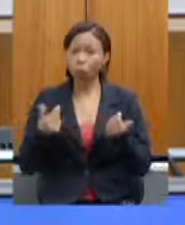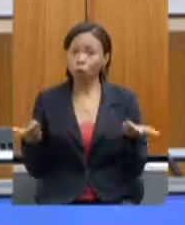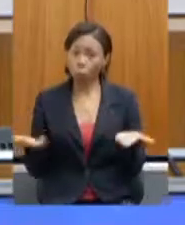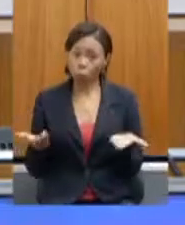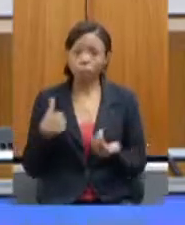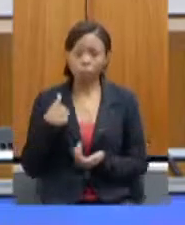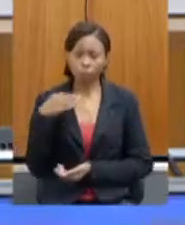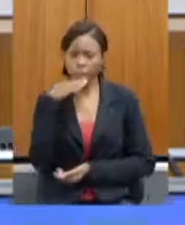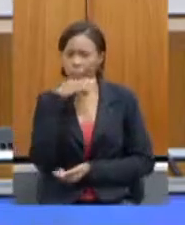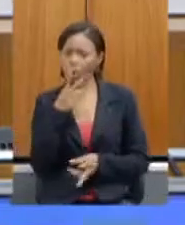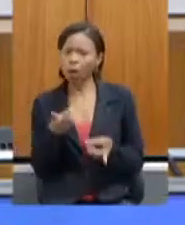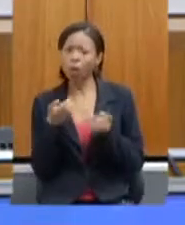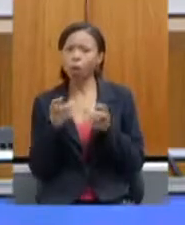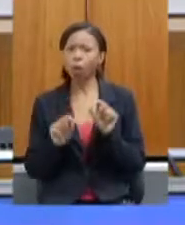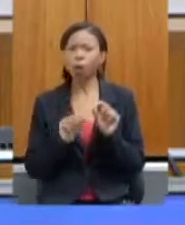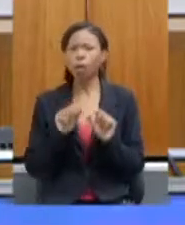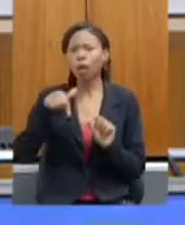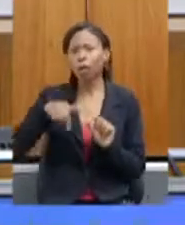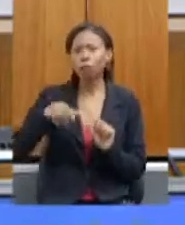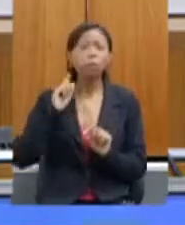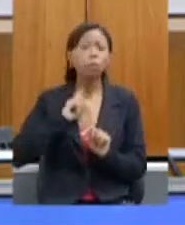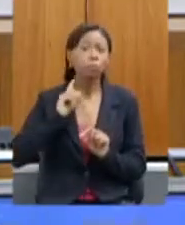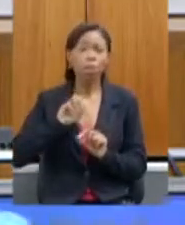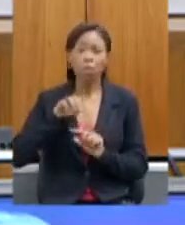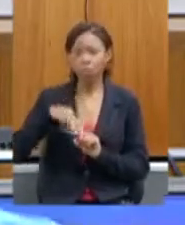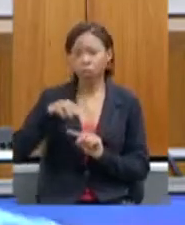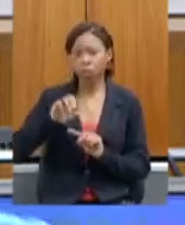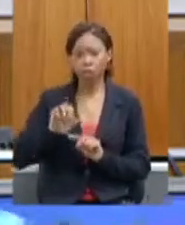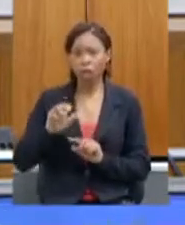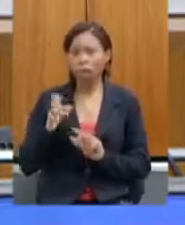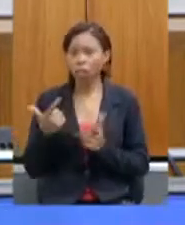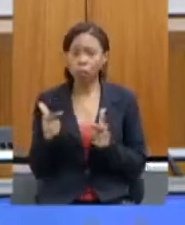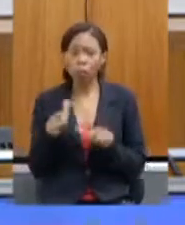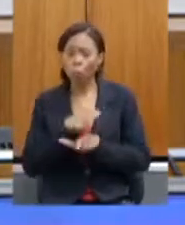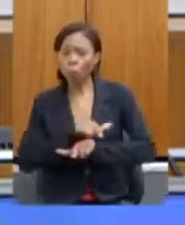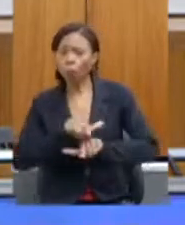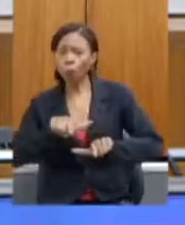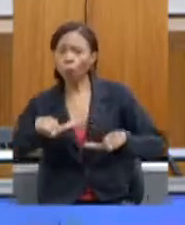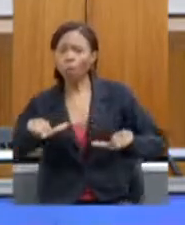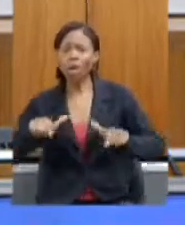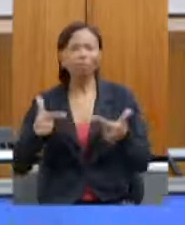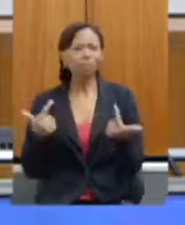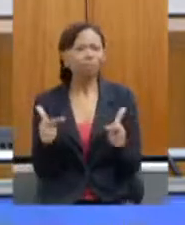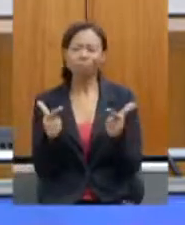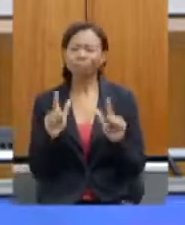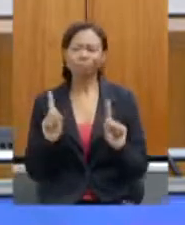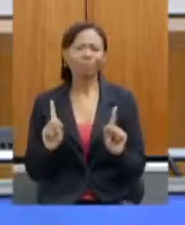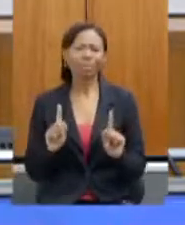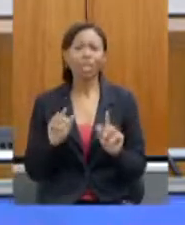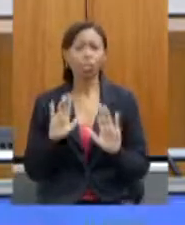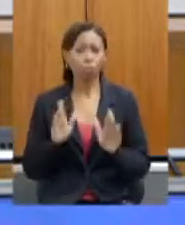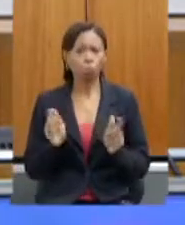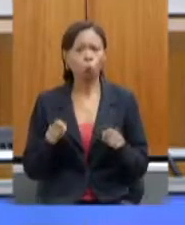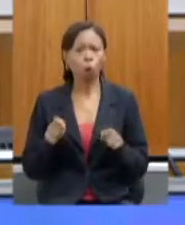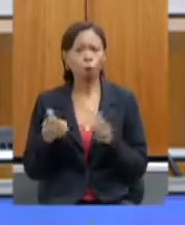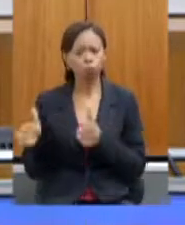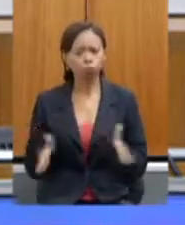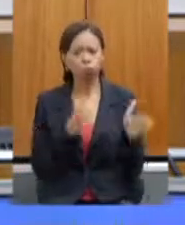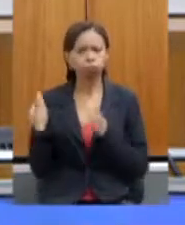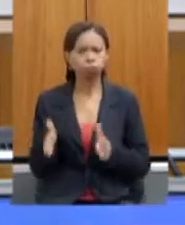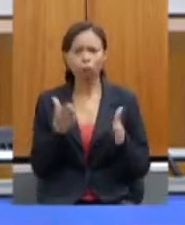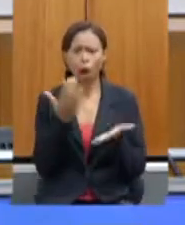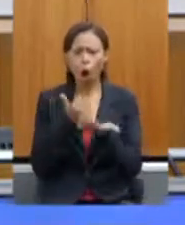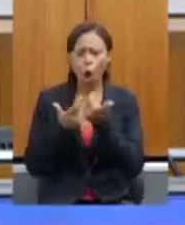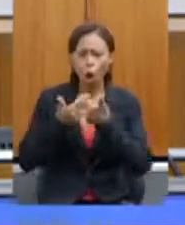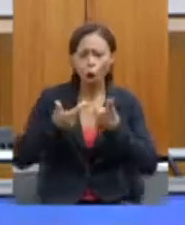nós não temos, em Minas Gerais, praticamente nenhum deserto, nós temos condição de produzir alimentos em todas as regiões do Estado. É só